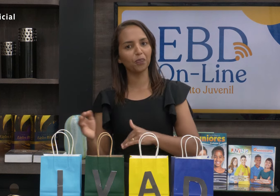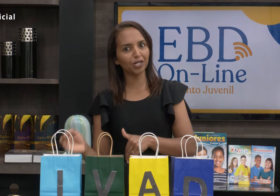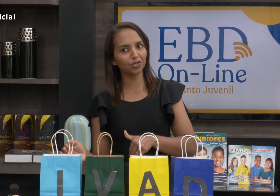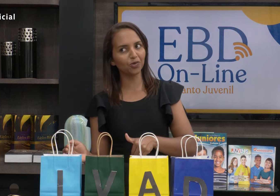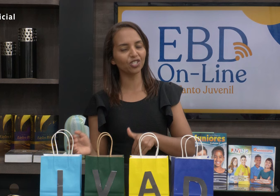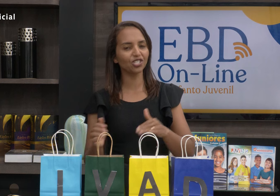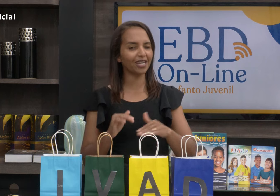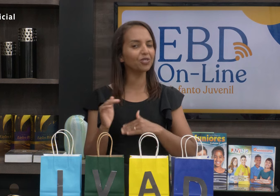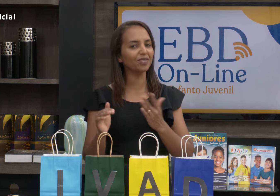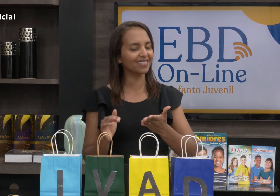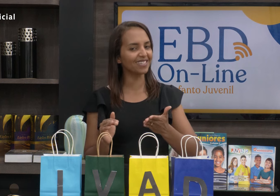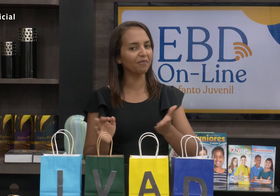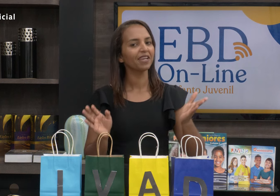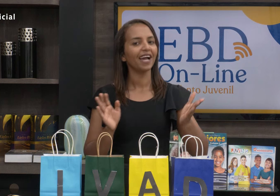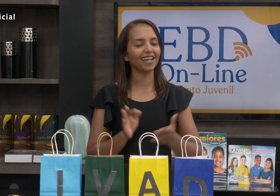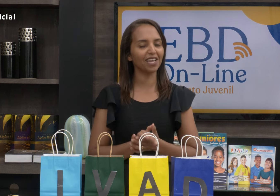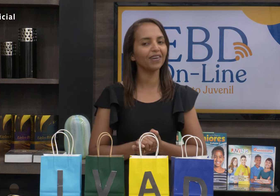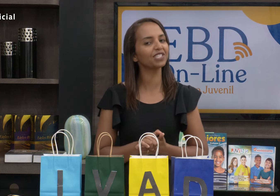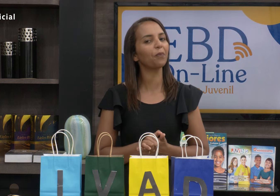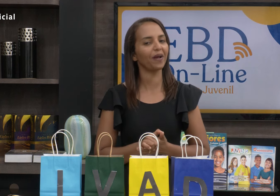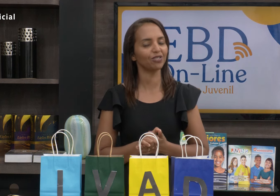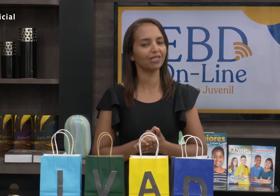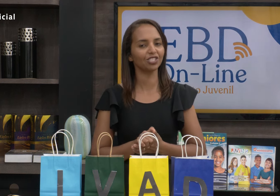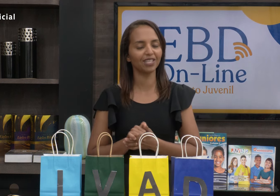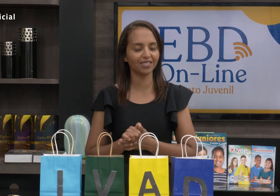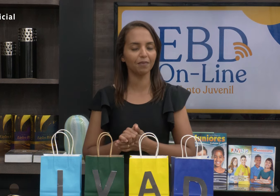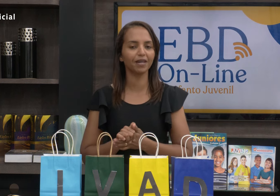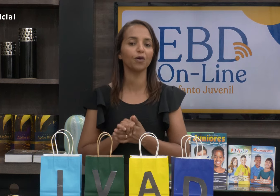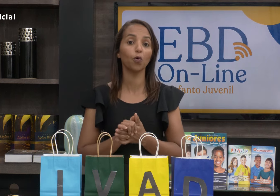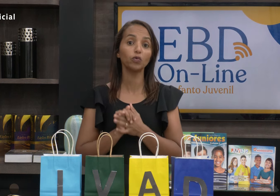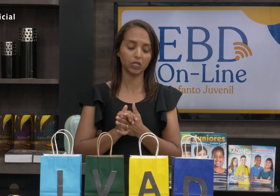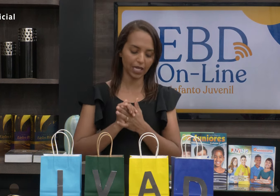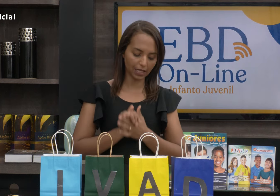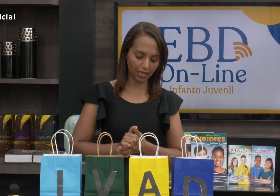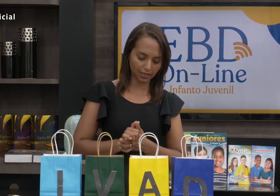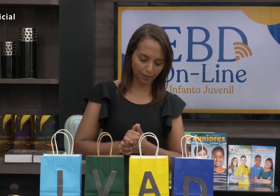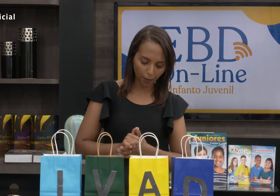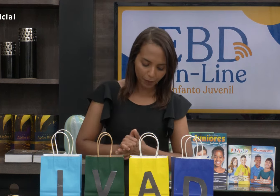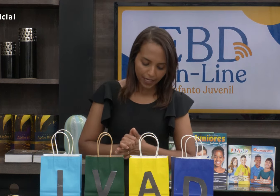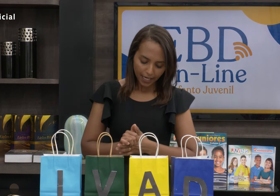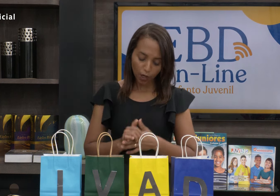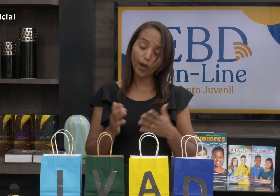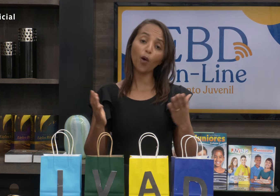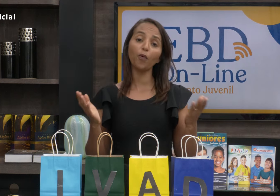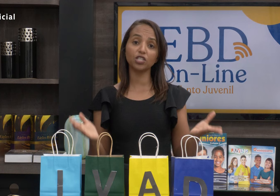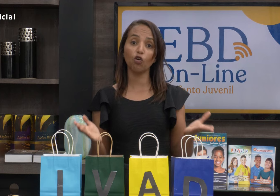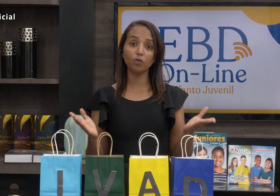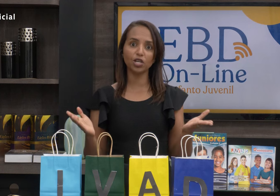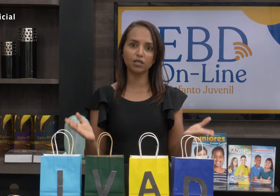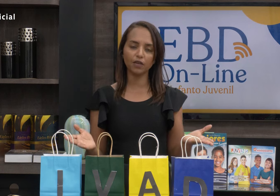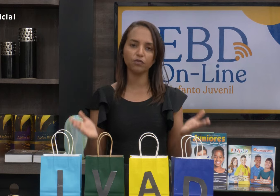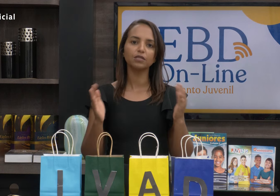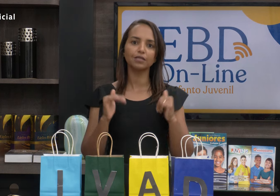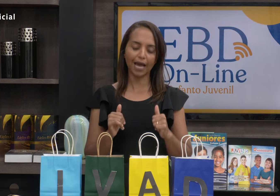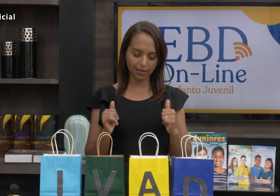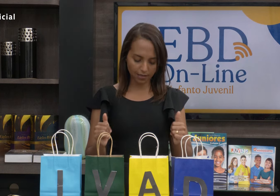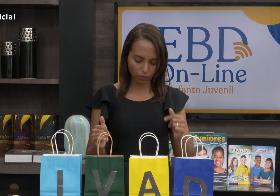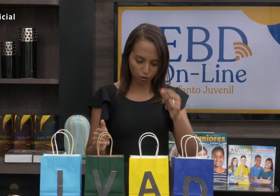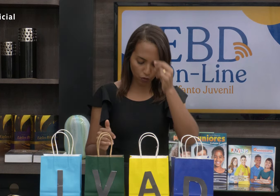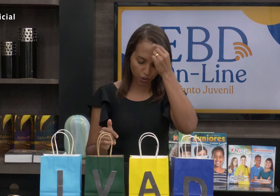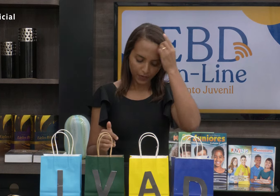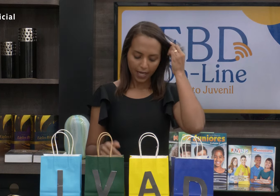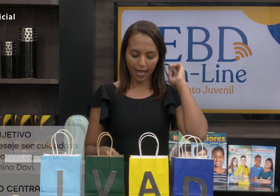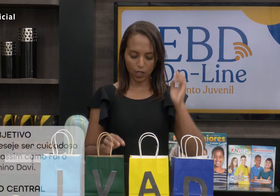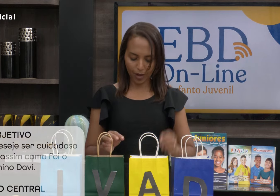fala do Menino Pastor, a gente já associa a quem vai ser o personagem dessa semana, com certeza, tá bom? E qual é o objetivo da